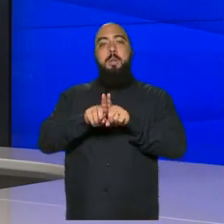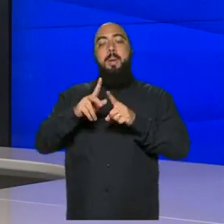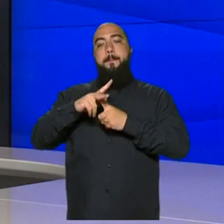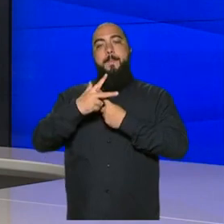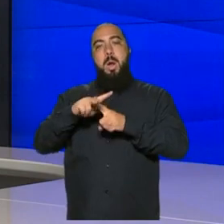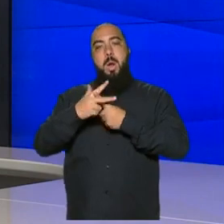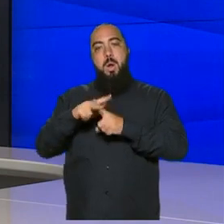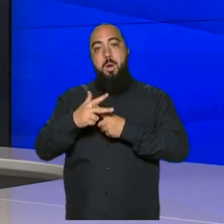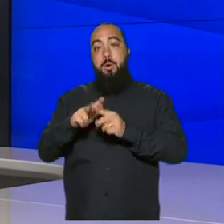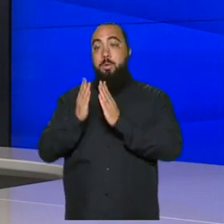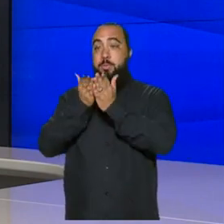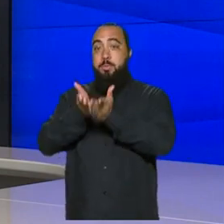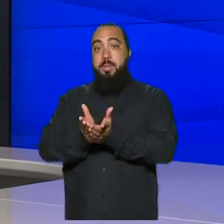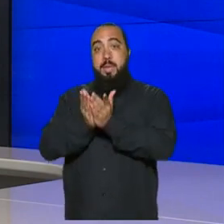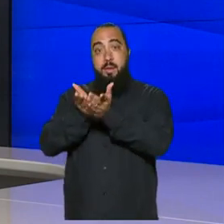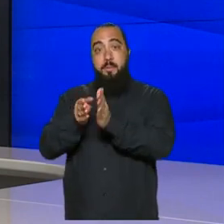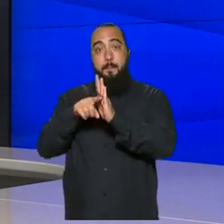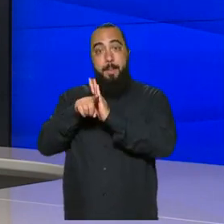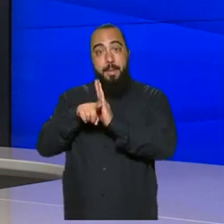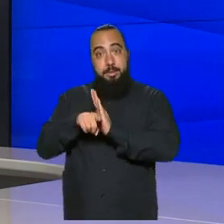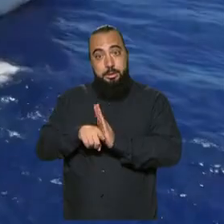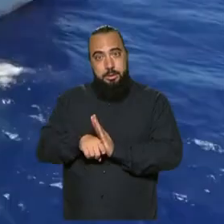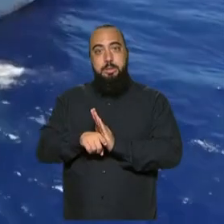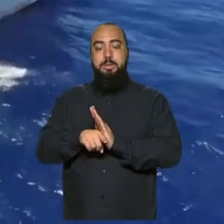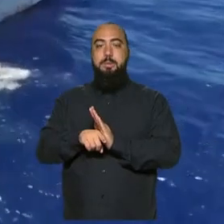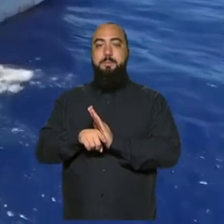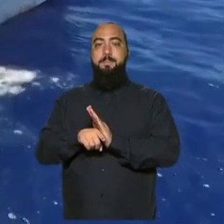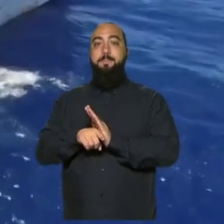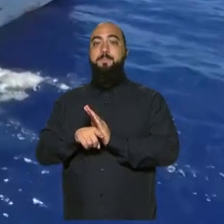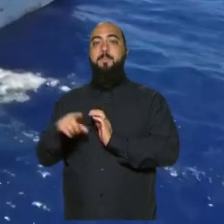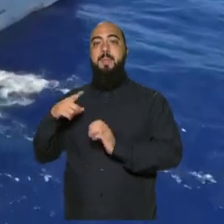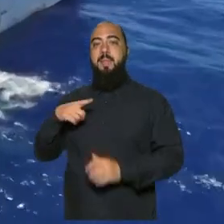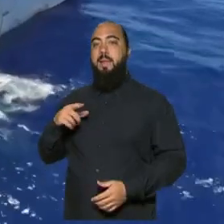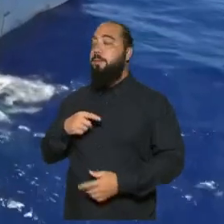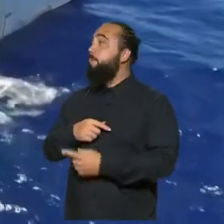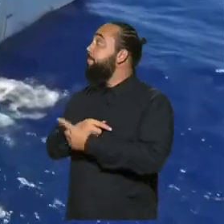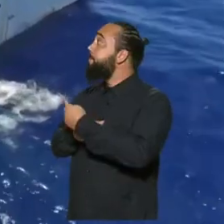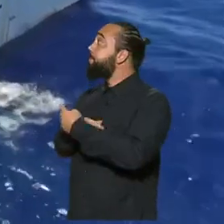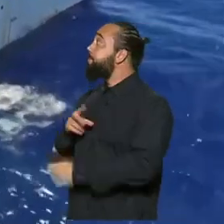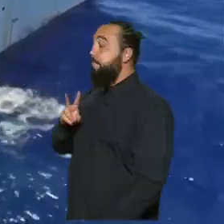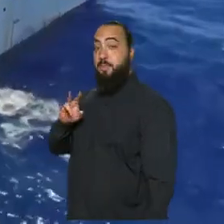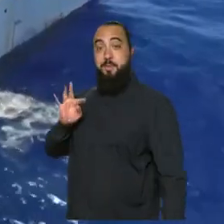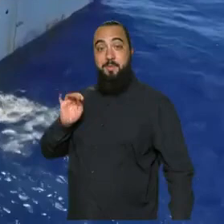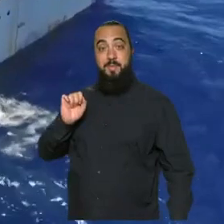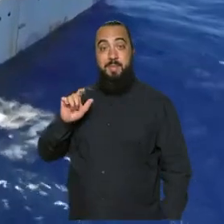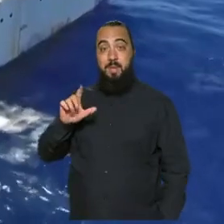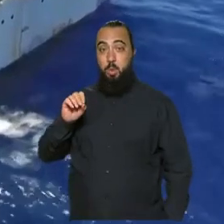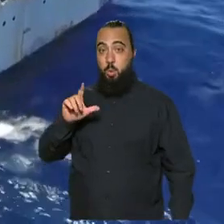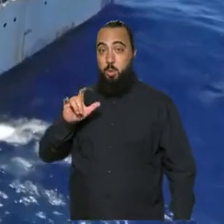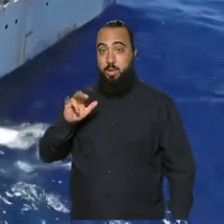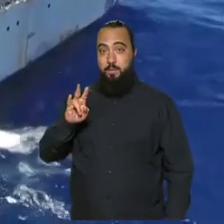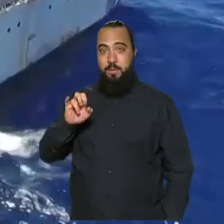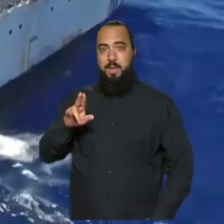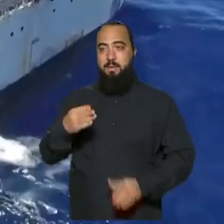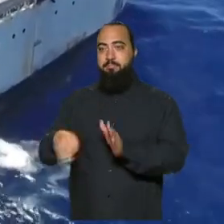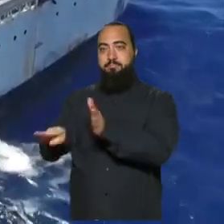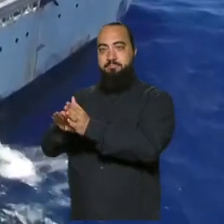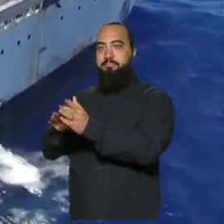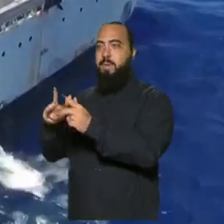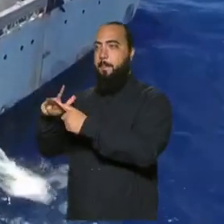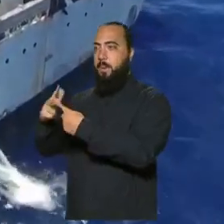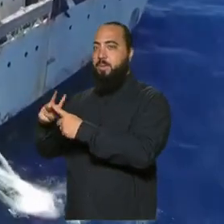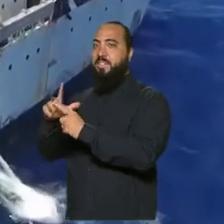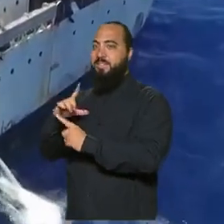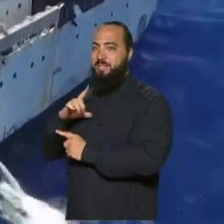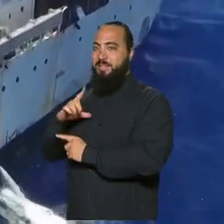manutenção dos navios de pesquisa hidroceanoográfica. Temos o Vital de Oliveira, que no momento está docado para manutenção, e estamos